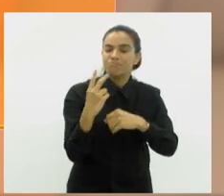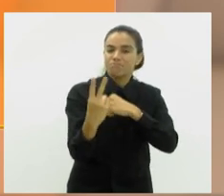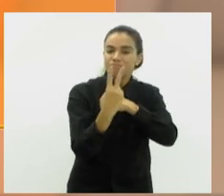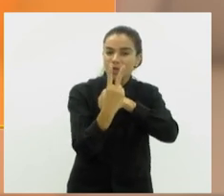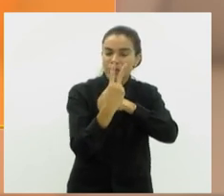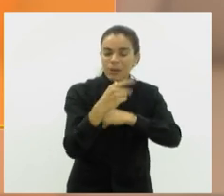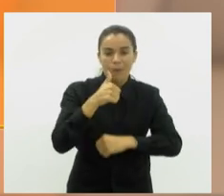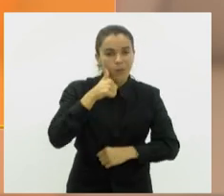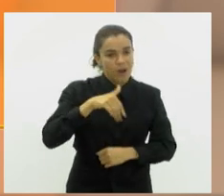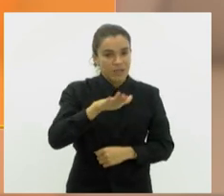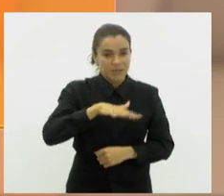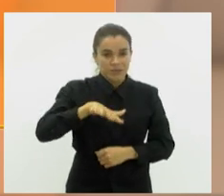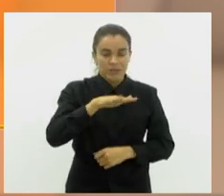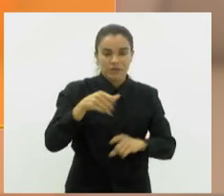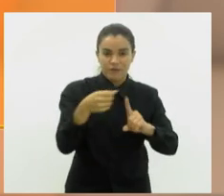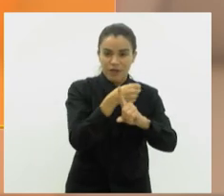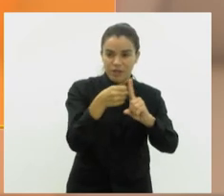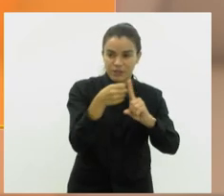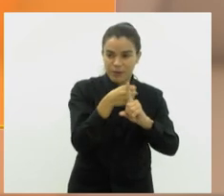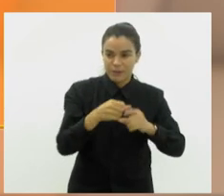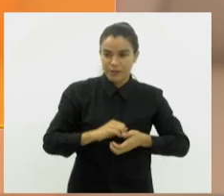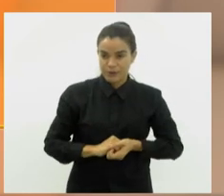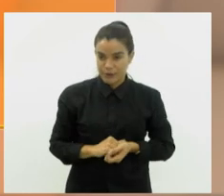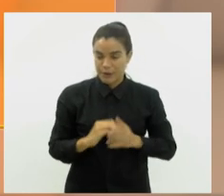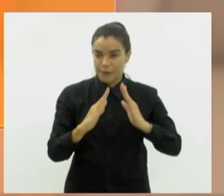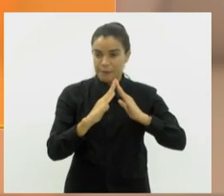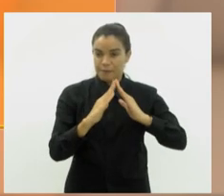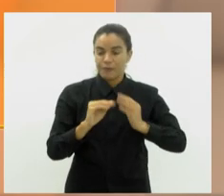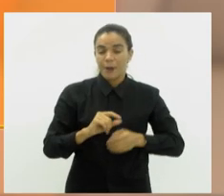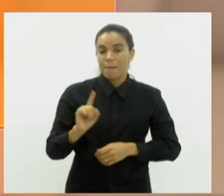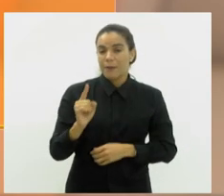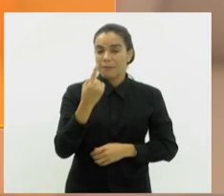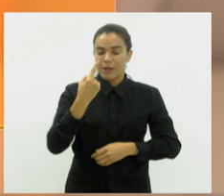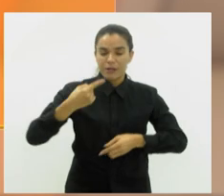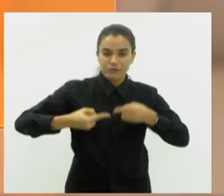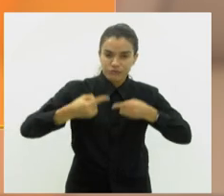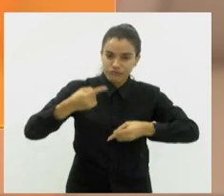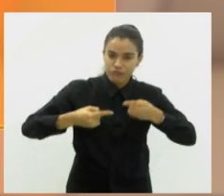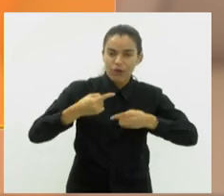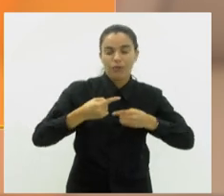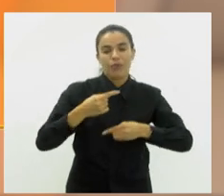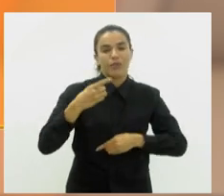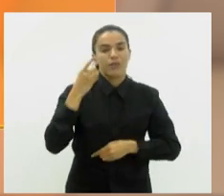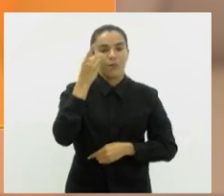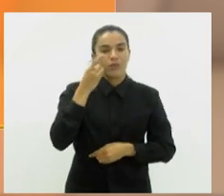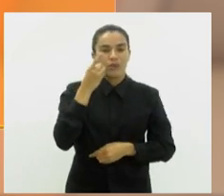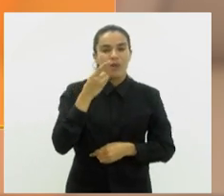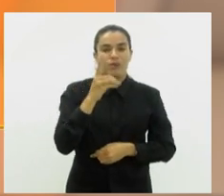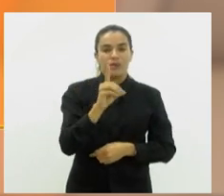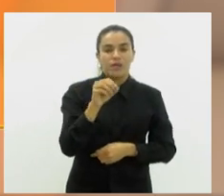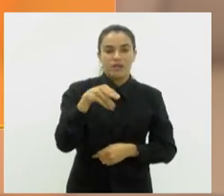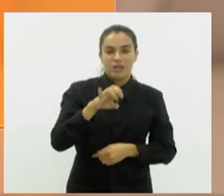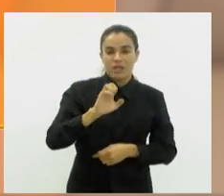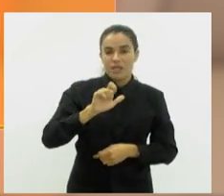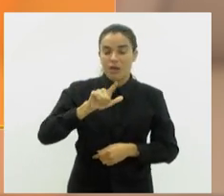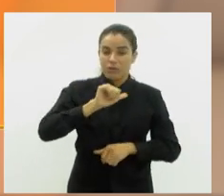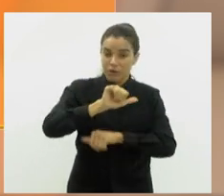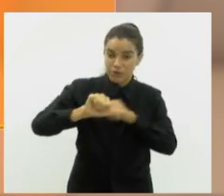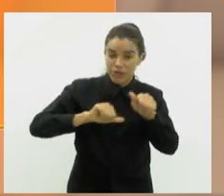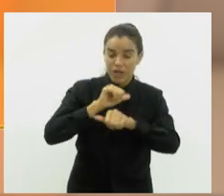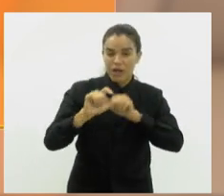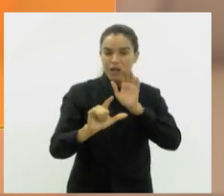em situação de violência doméstica. Em primeira discussão, projeto do deputado Daniel Librelon, que altera a